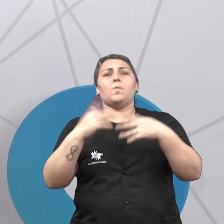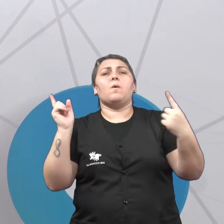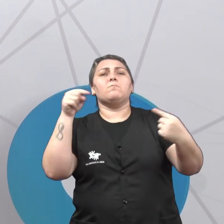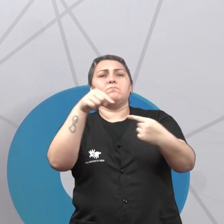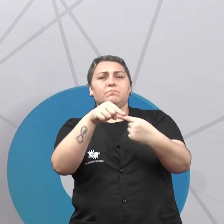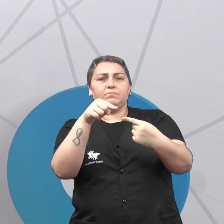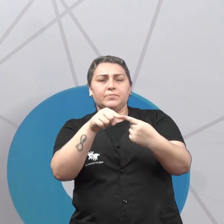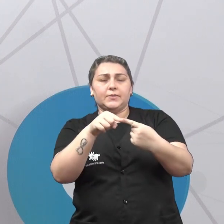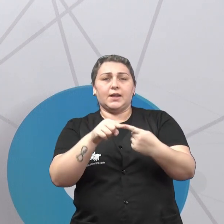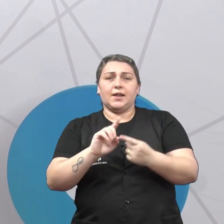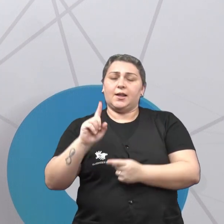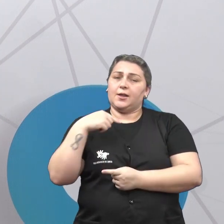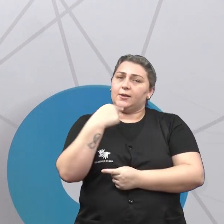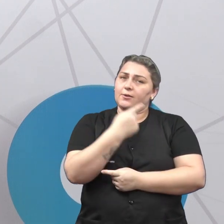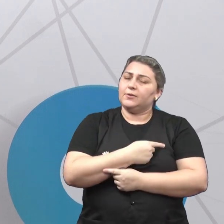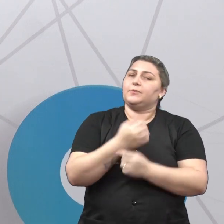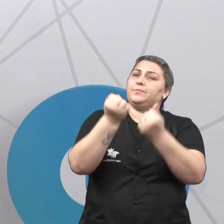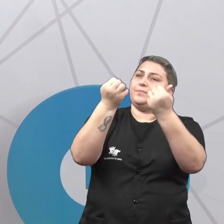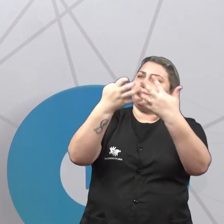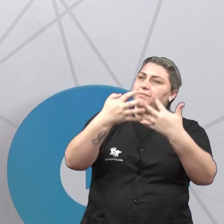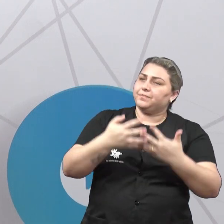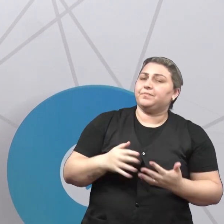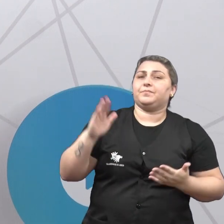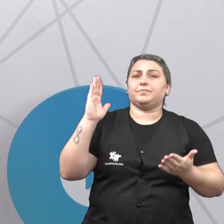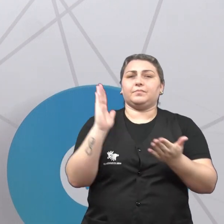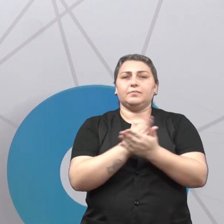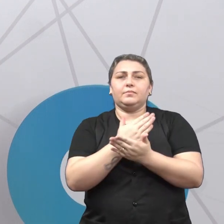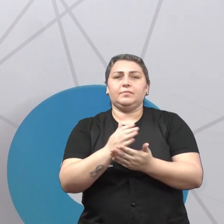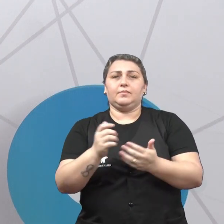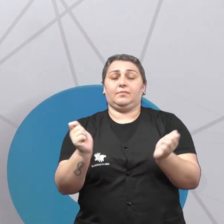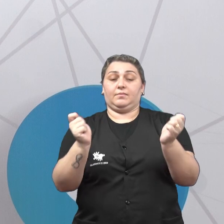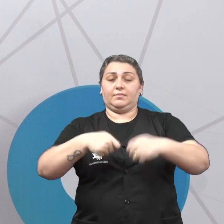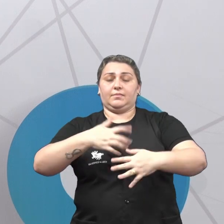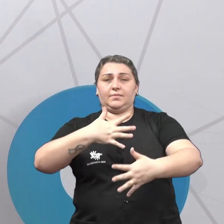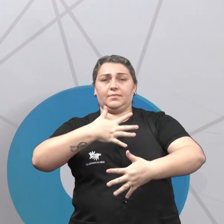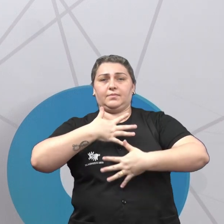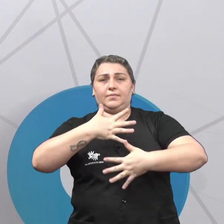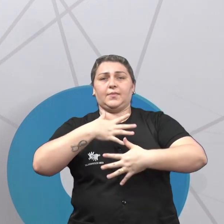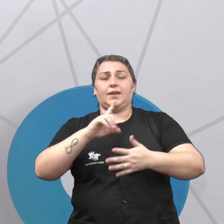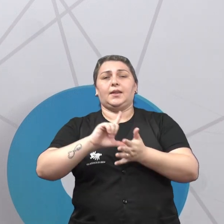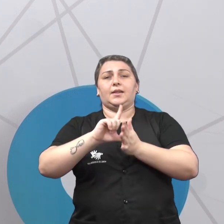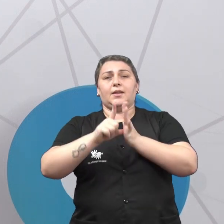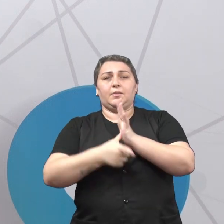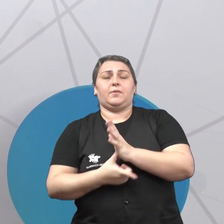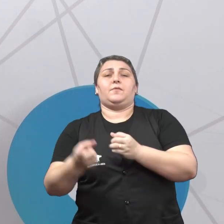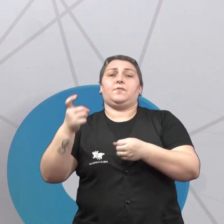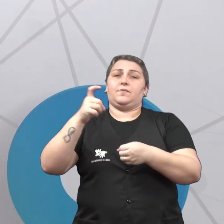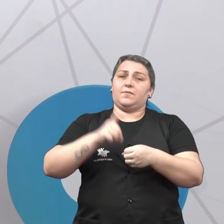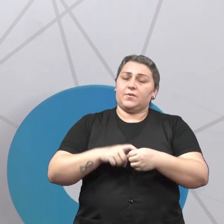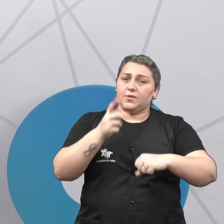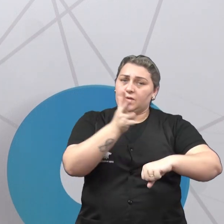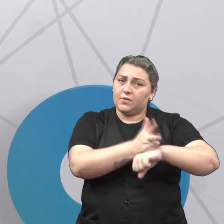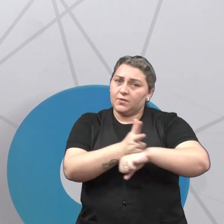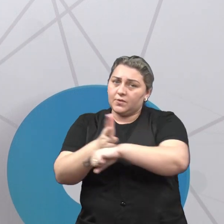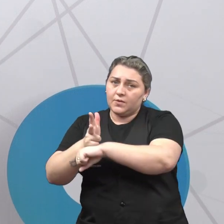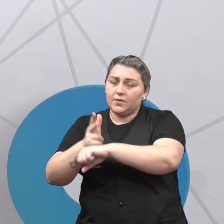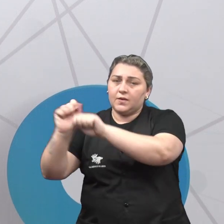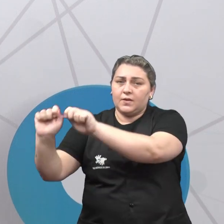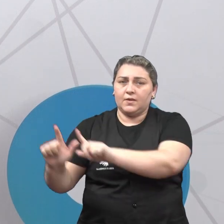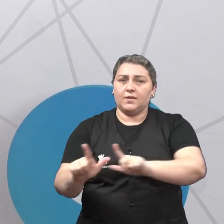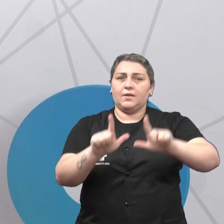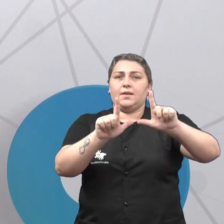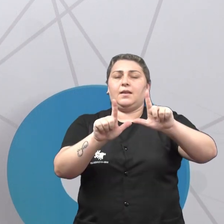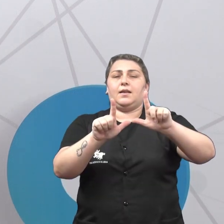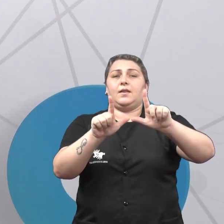finalidade, né? Então, a gente vai citar algumas capacidades motoras e depois vocês retornem aos vídeos, aos slides